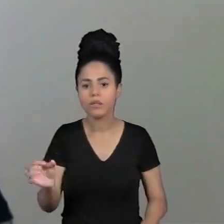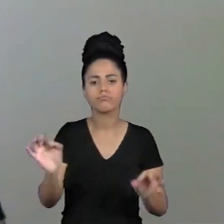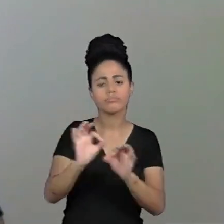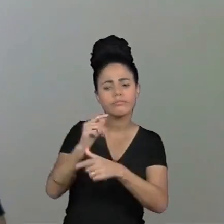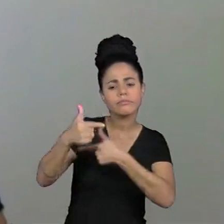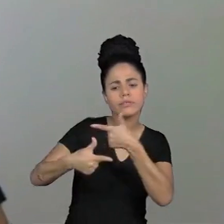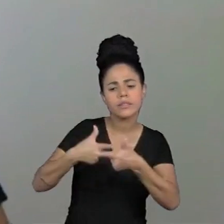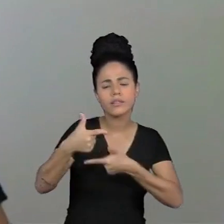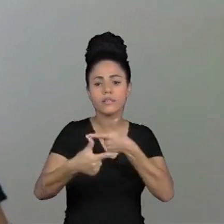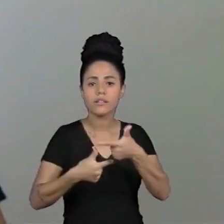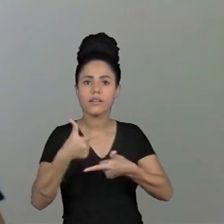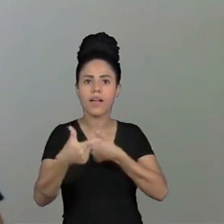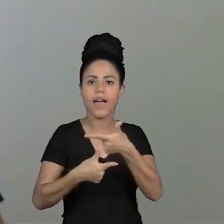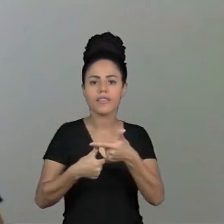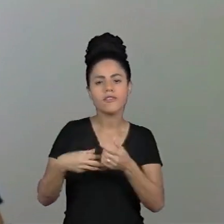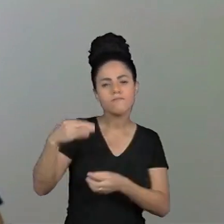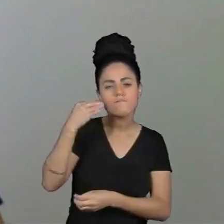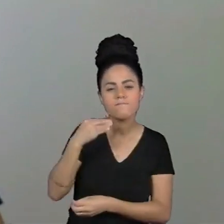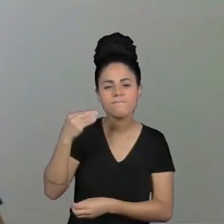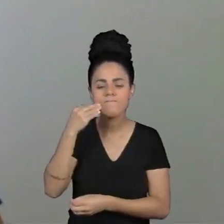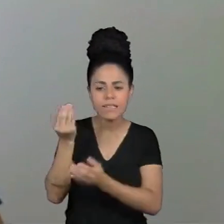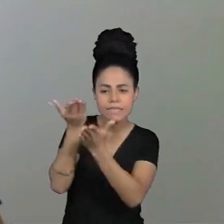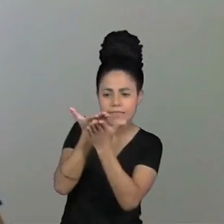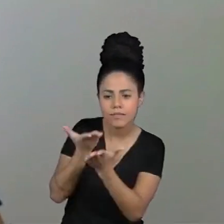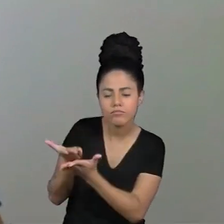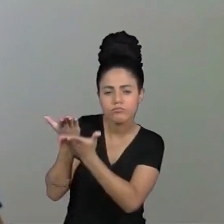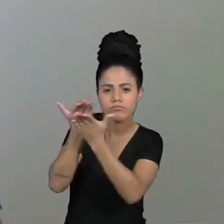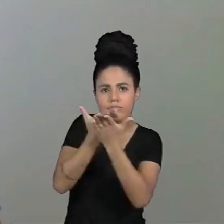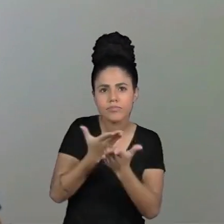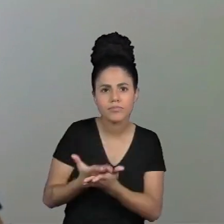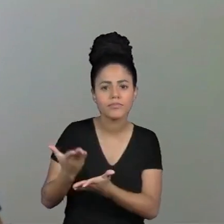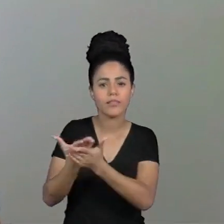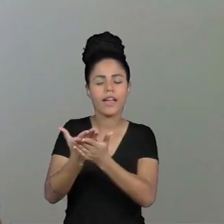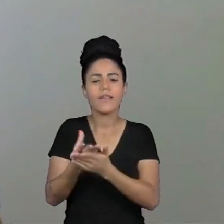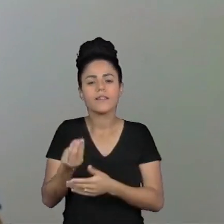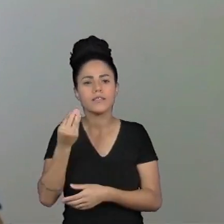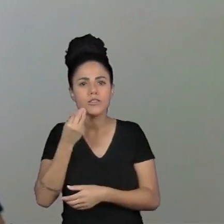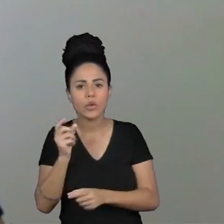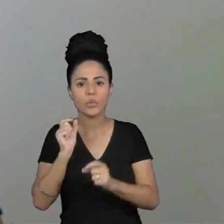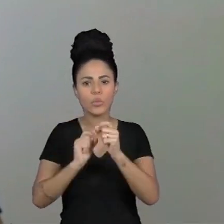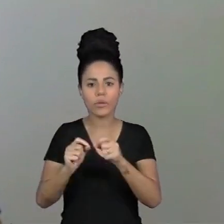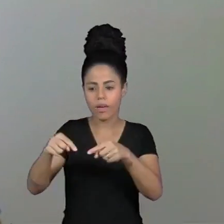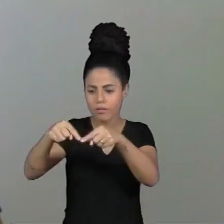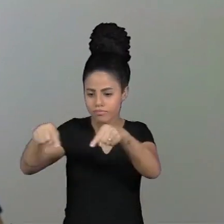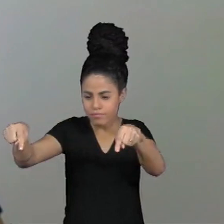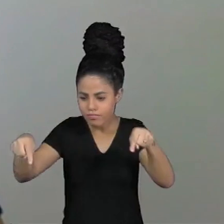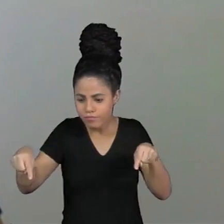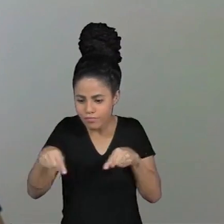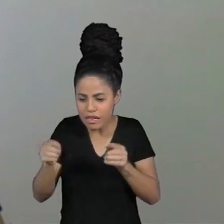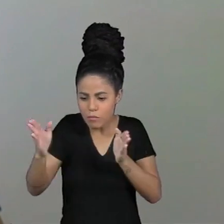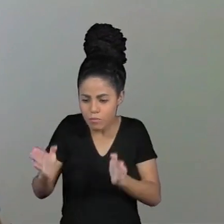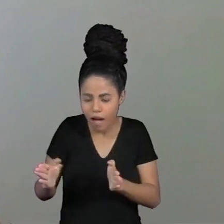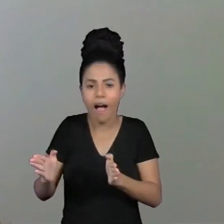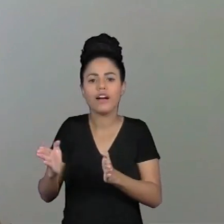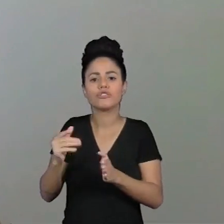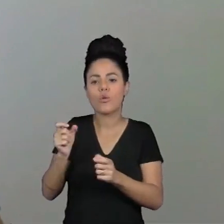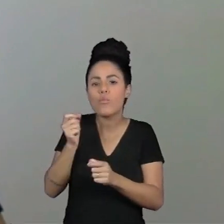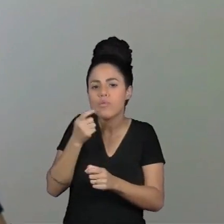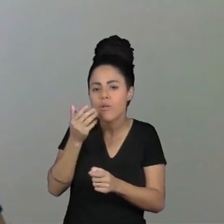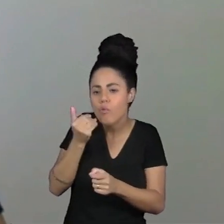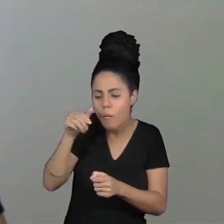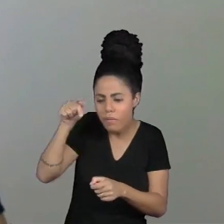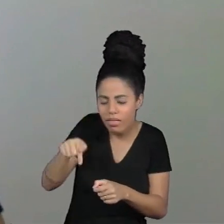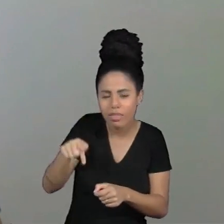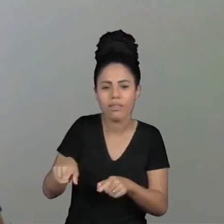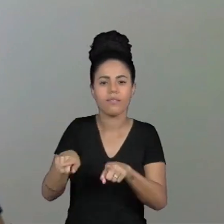principalmente do manejo da instalação de caixas ninhos artificiais da recuperação dos ninhos